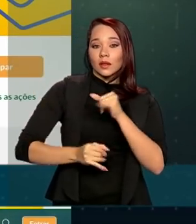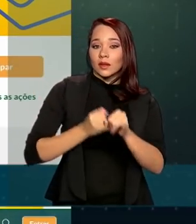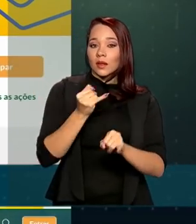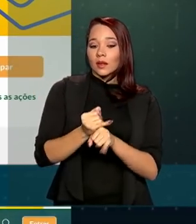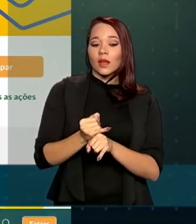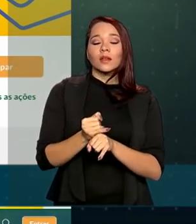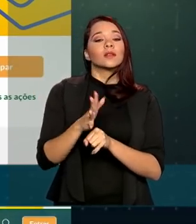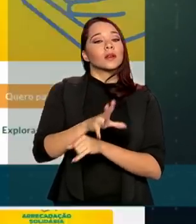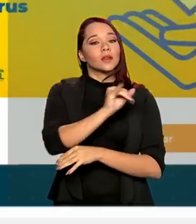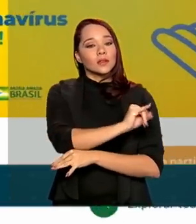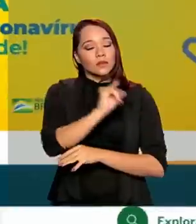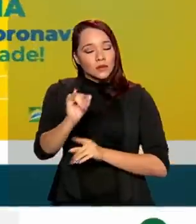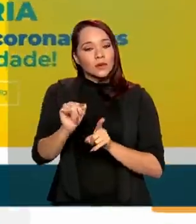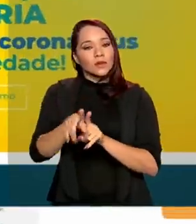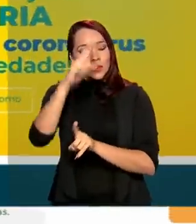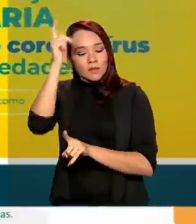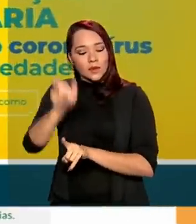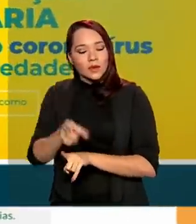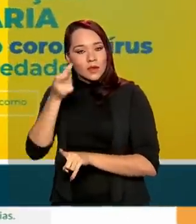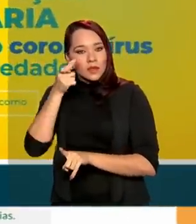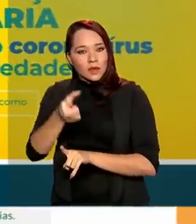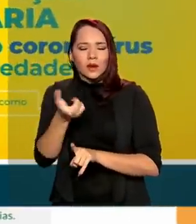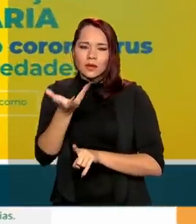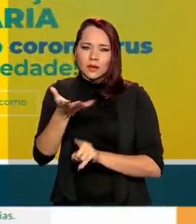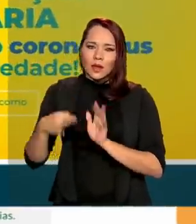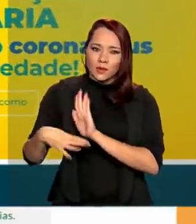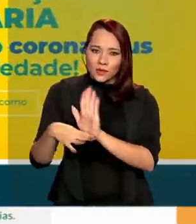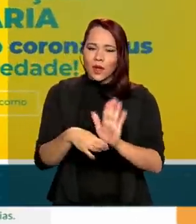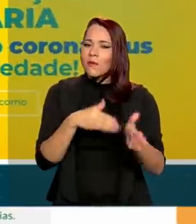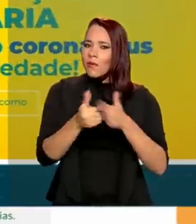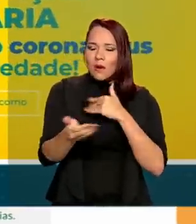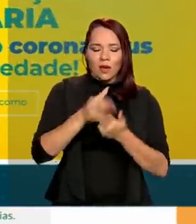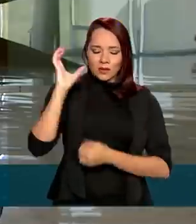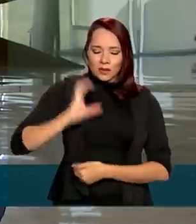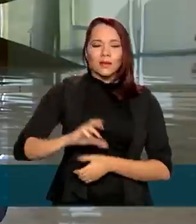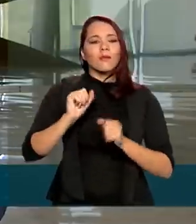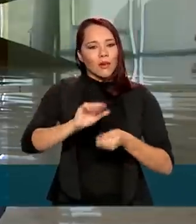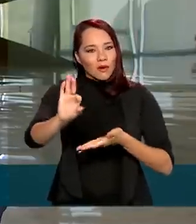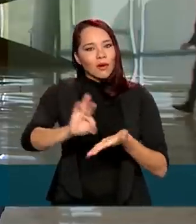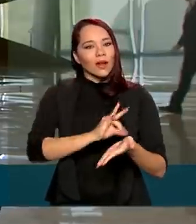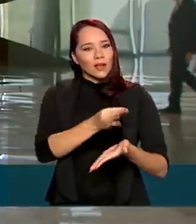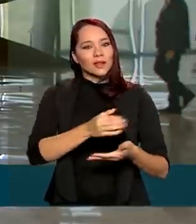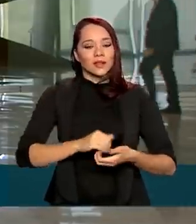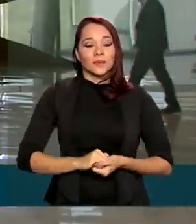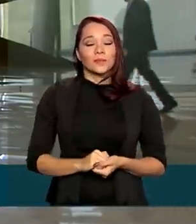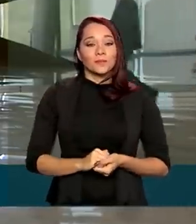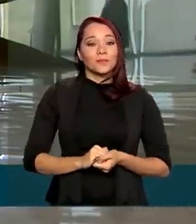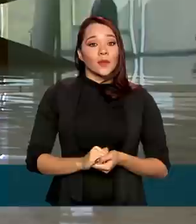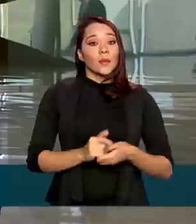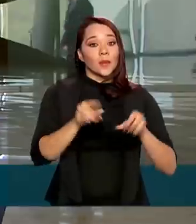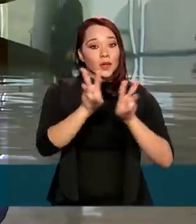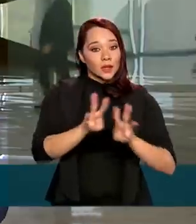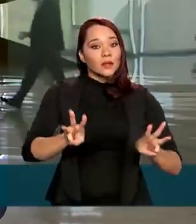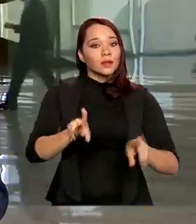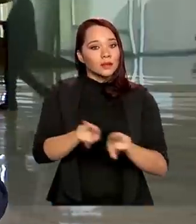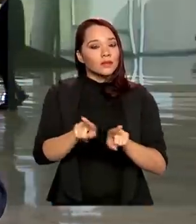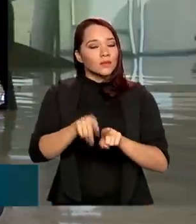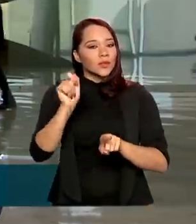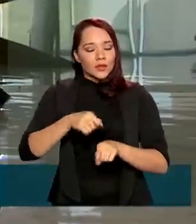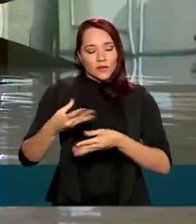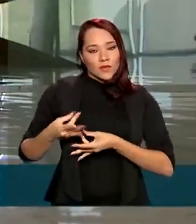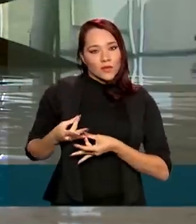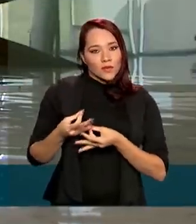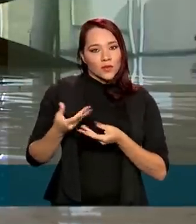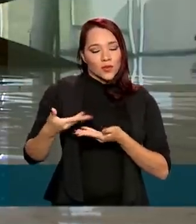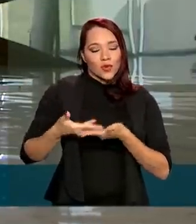instituições e pessoas interessadas em ajudar. Qualquer cidadão pode se cadastrar. Pelo portal, ainda é possível doar recursos